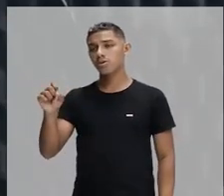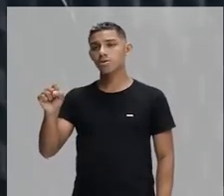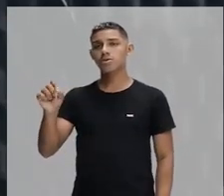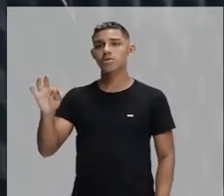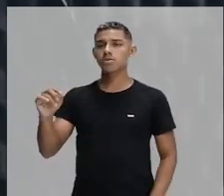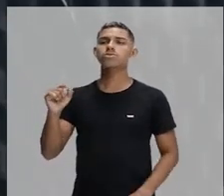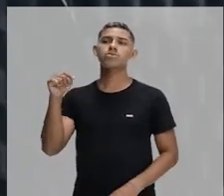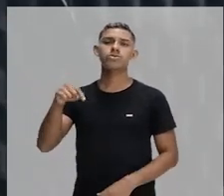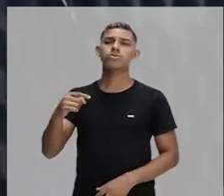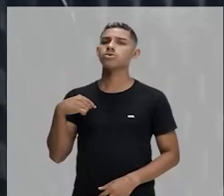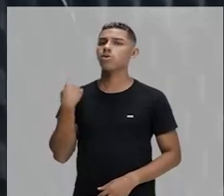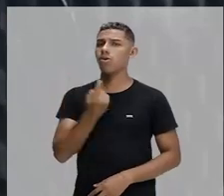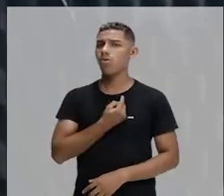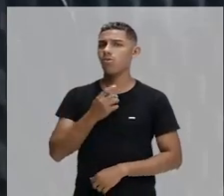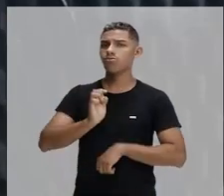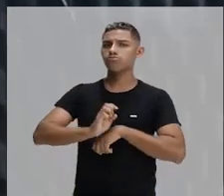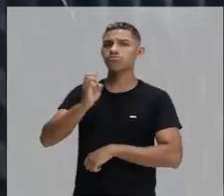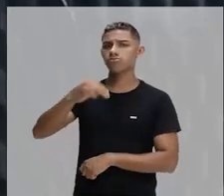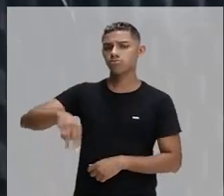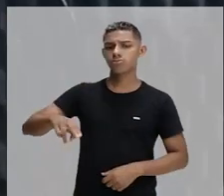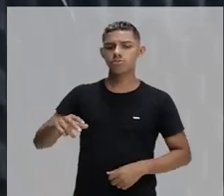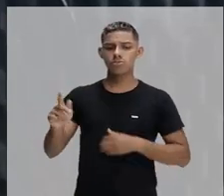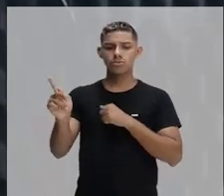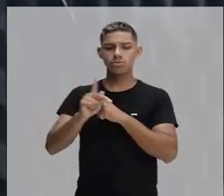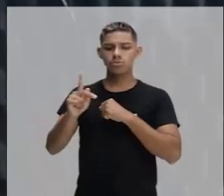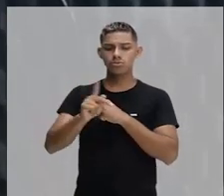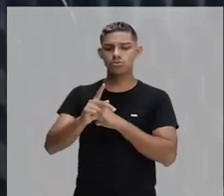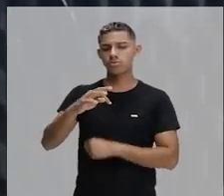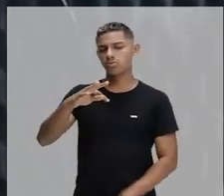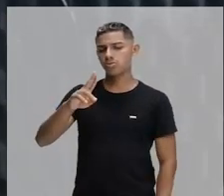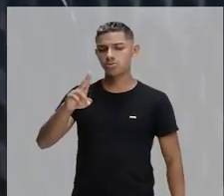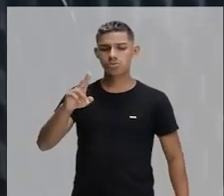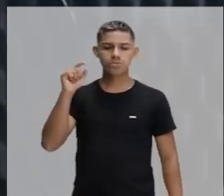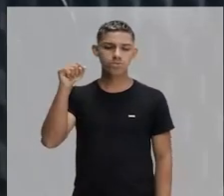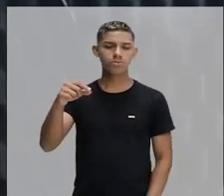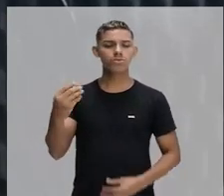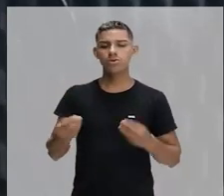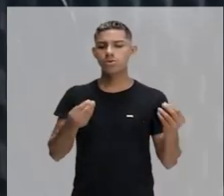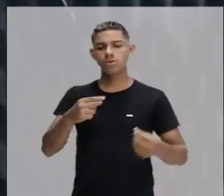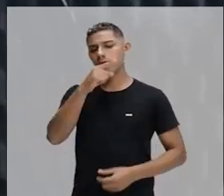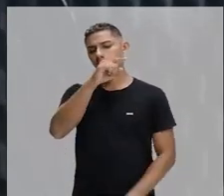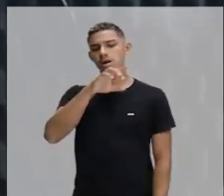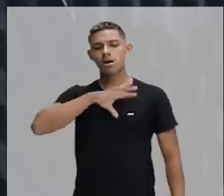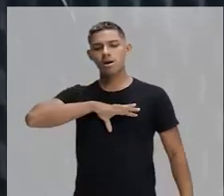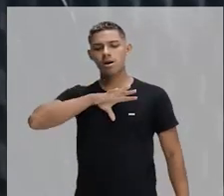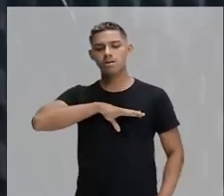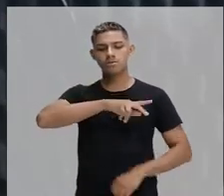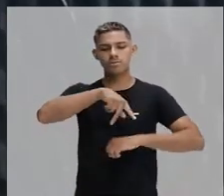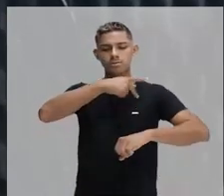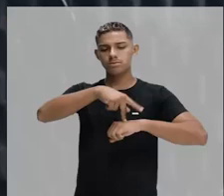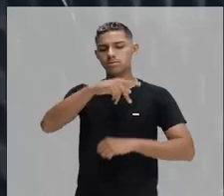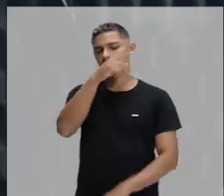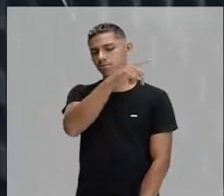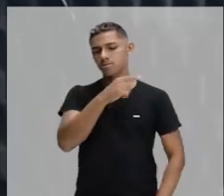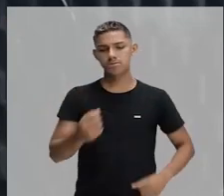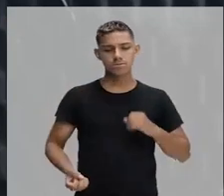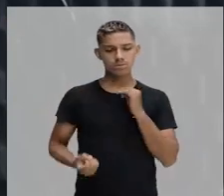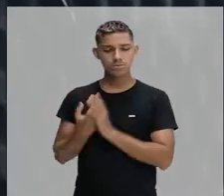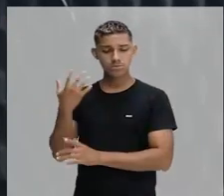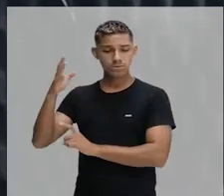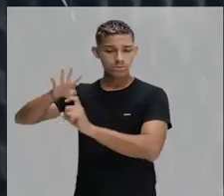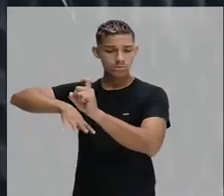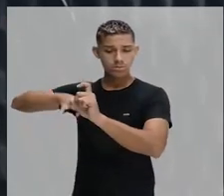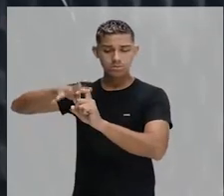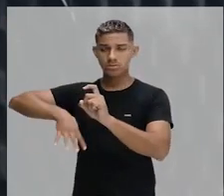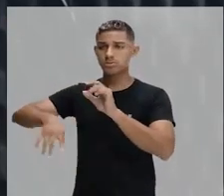nós, maranhenses, utilizarmos o pronome tu, assemelha-se bastante à maneira como eles falam em Portugal. Aí criou-se o mito de que